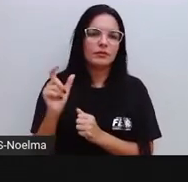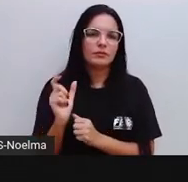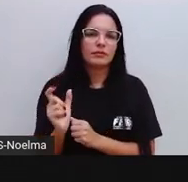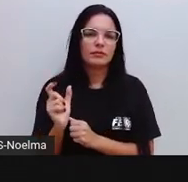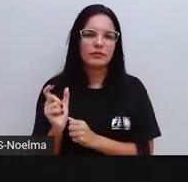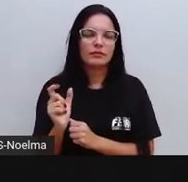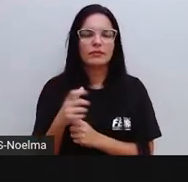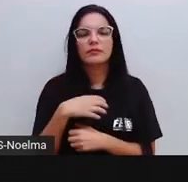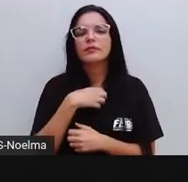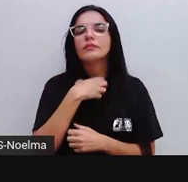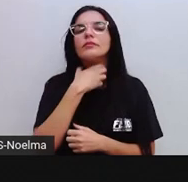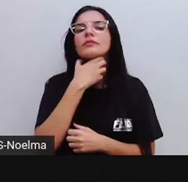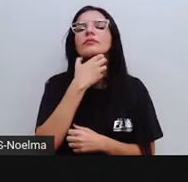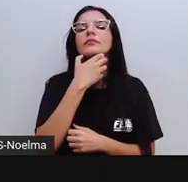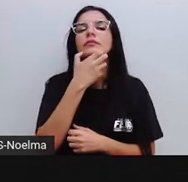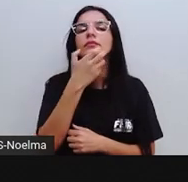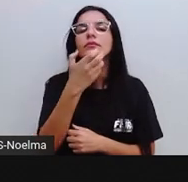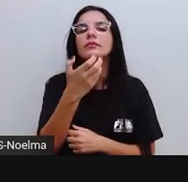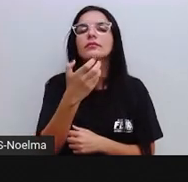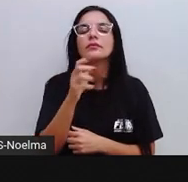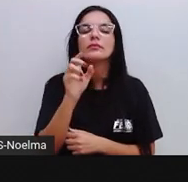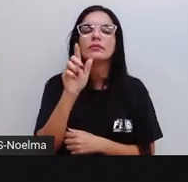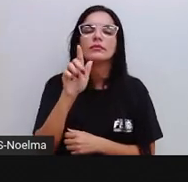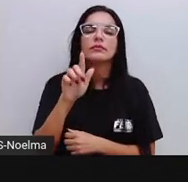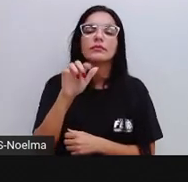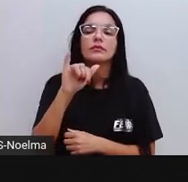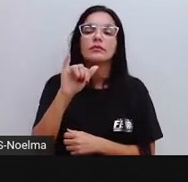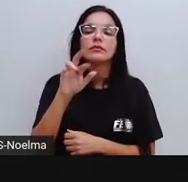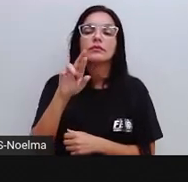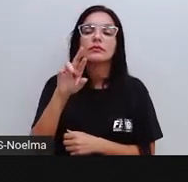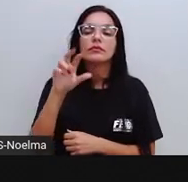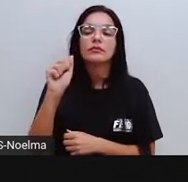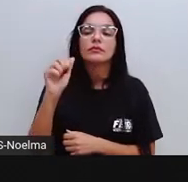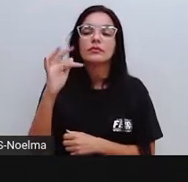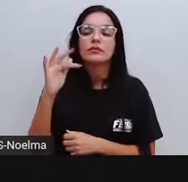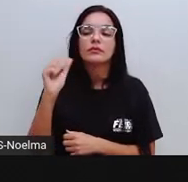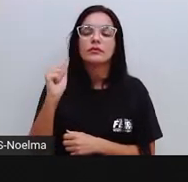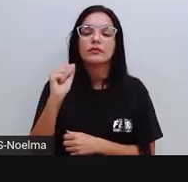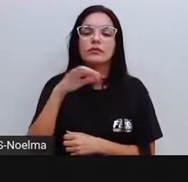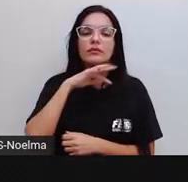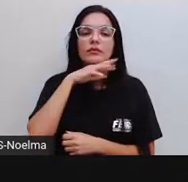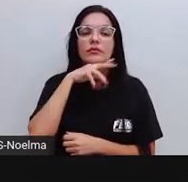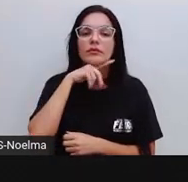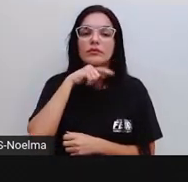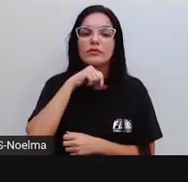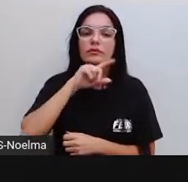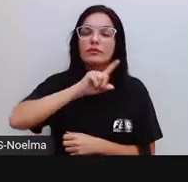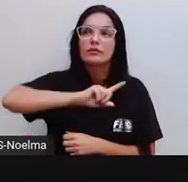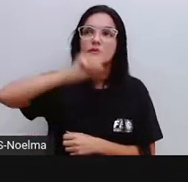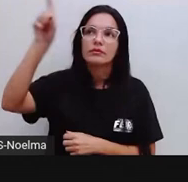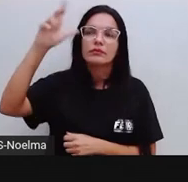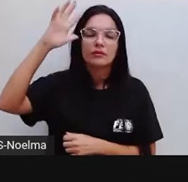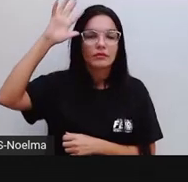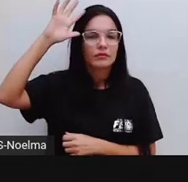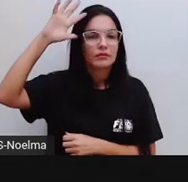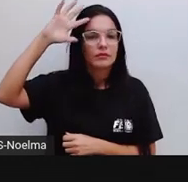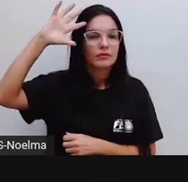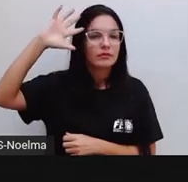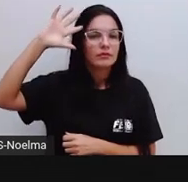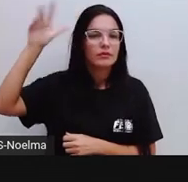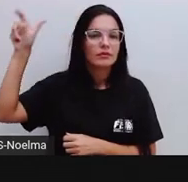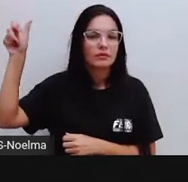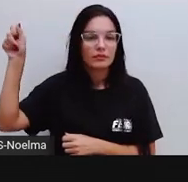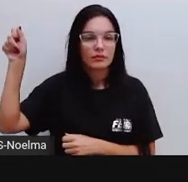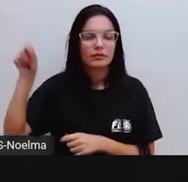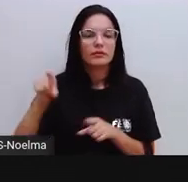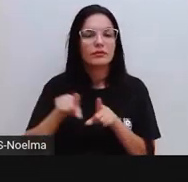Girafa, ó. Que é um animal lá da África. Girafa. A palavra girafa também